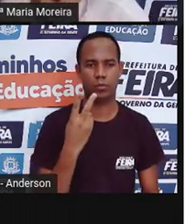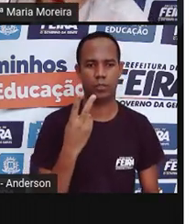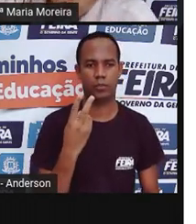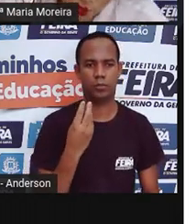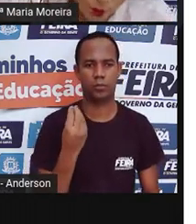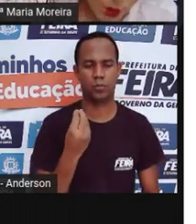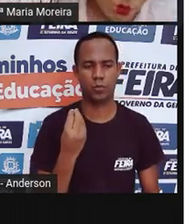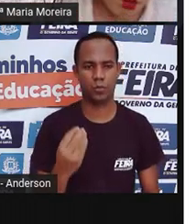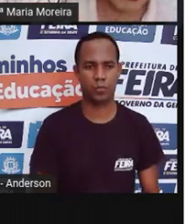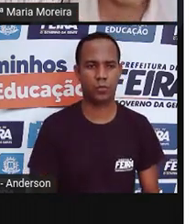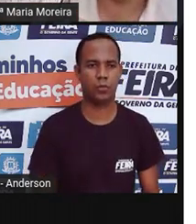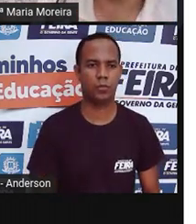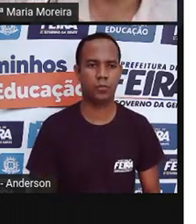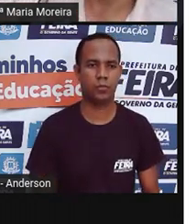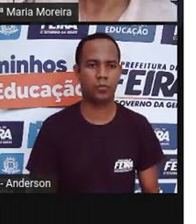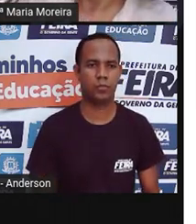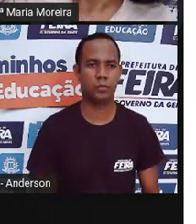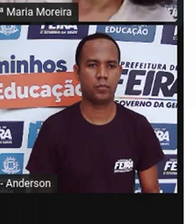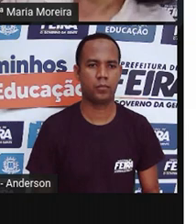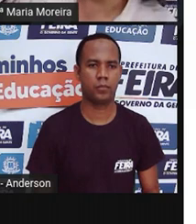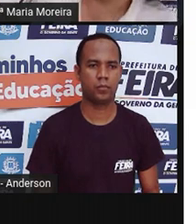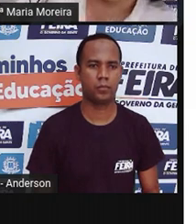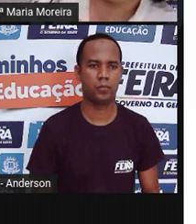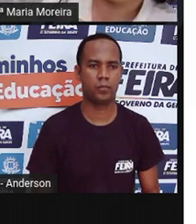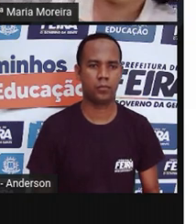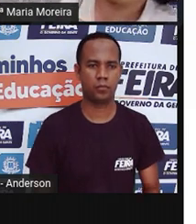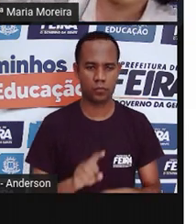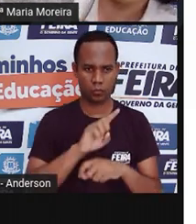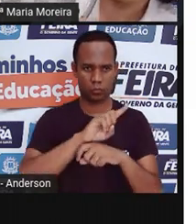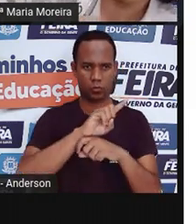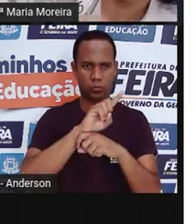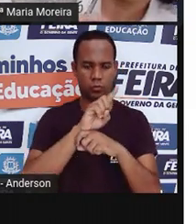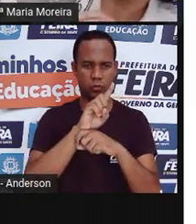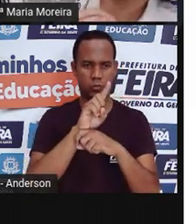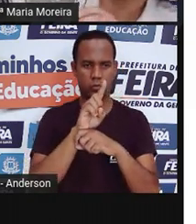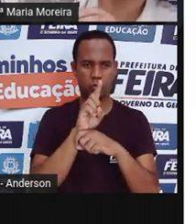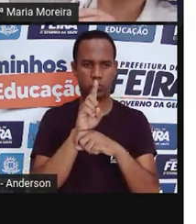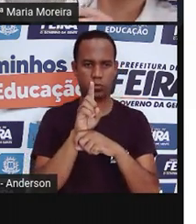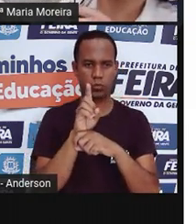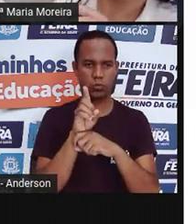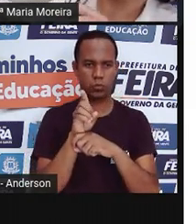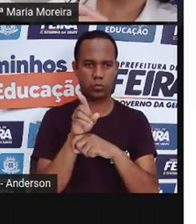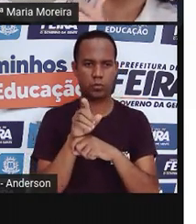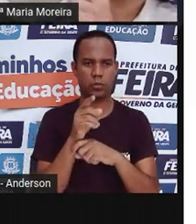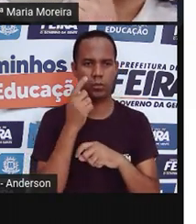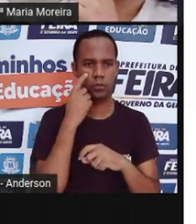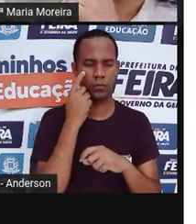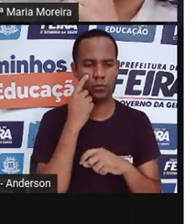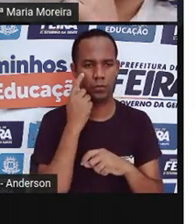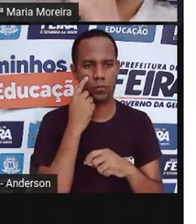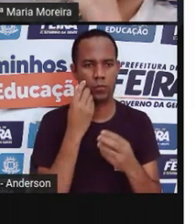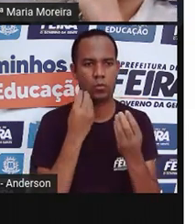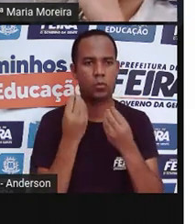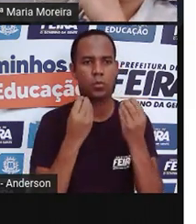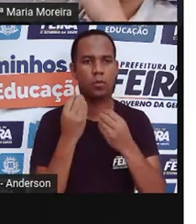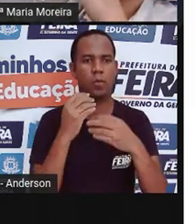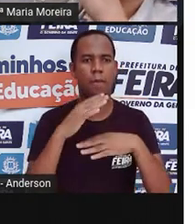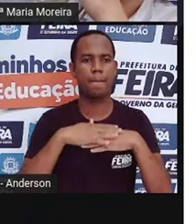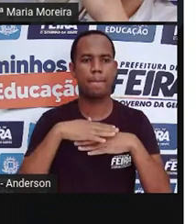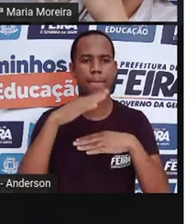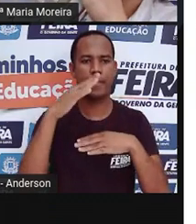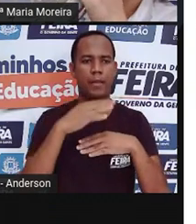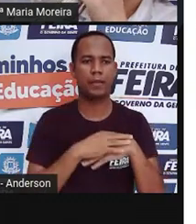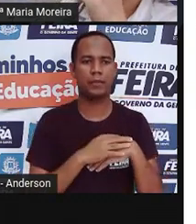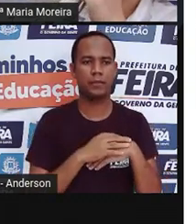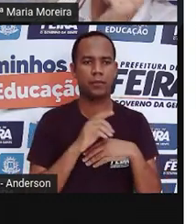Deixa eu chegar só um tiquinho aqui pra ajudar vocês. O ponteiro, ops, o ponteiro maior, que é